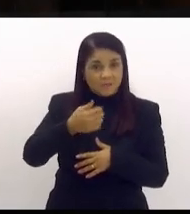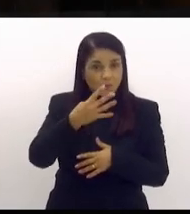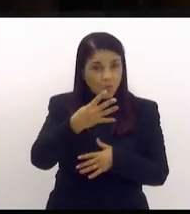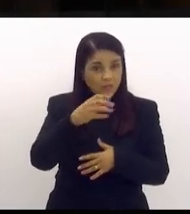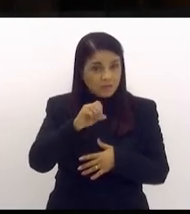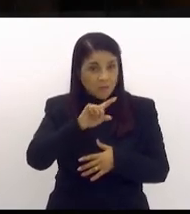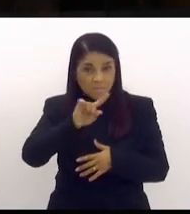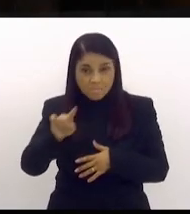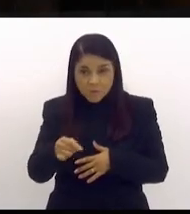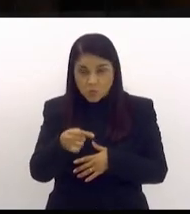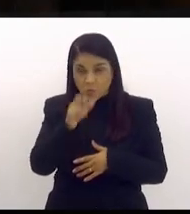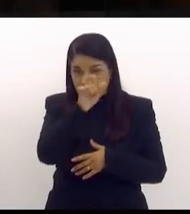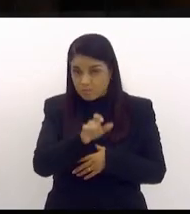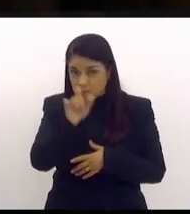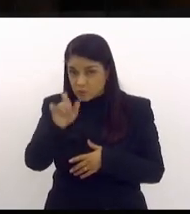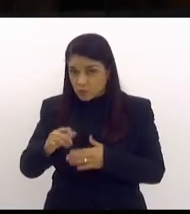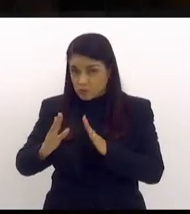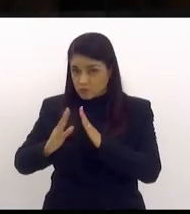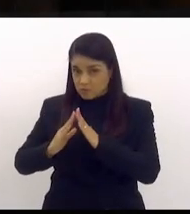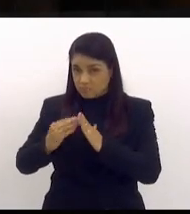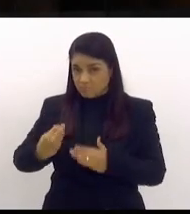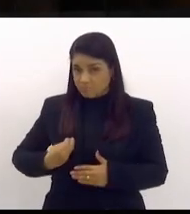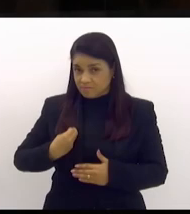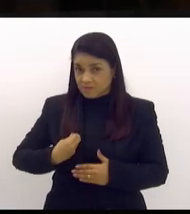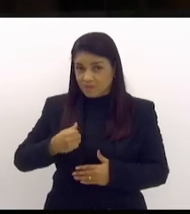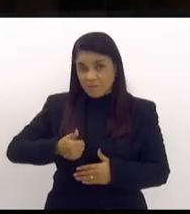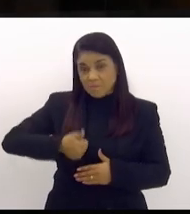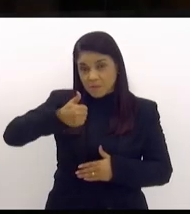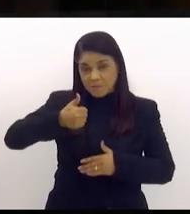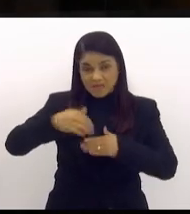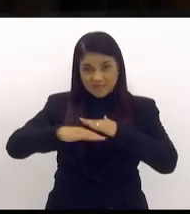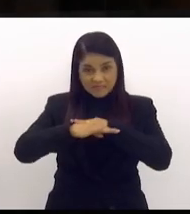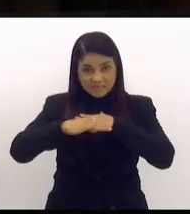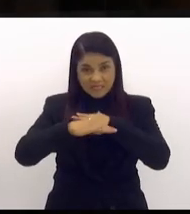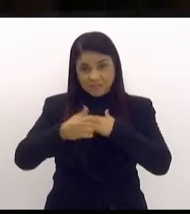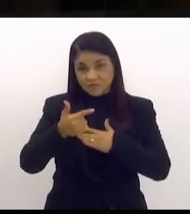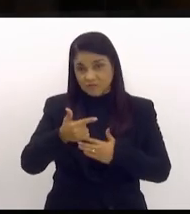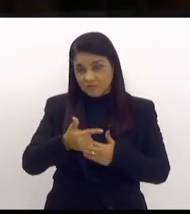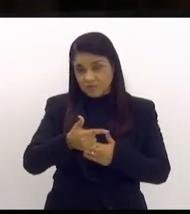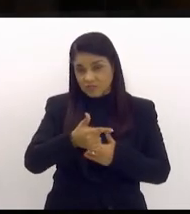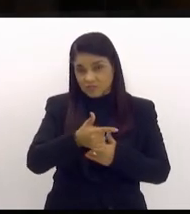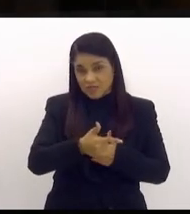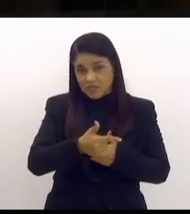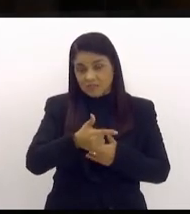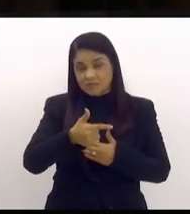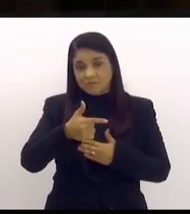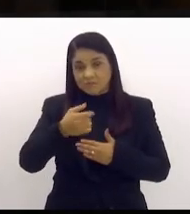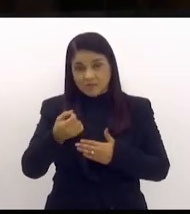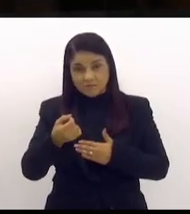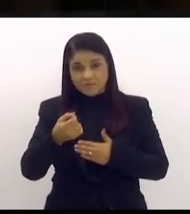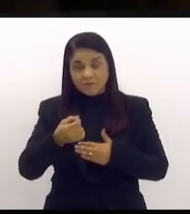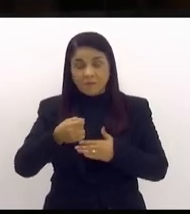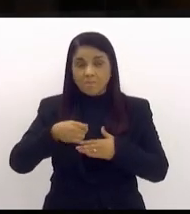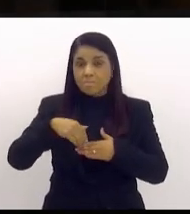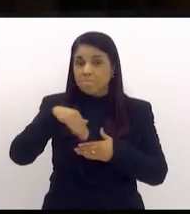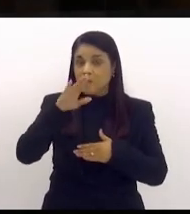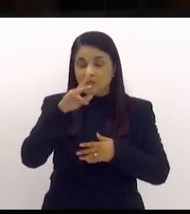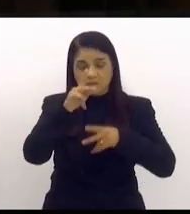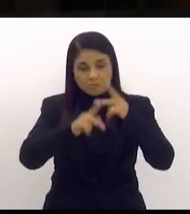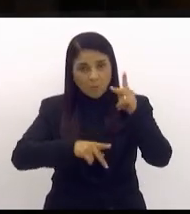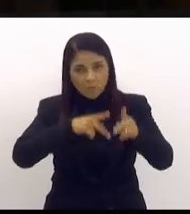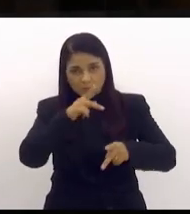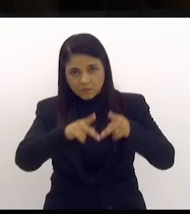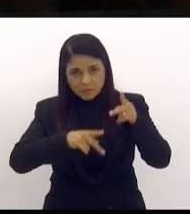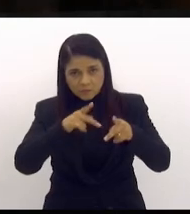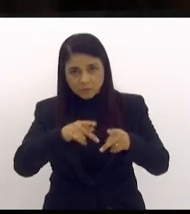se a Maré fosse uma cidade, ela seria a vigésima primeira cidade mais populosa entre as 92 cidades